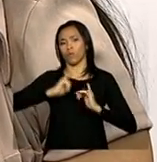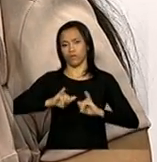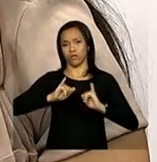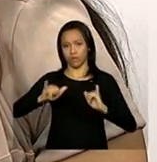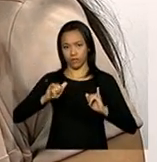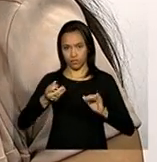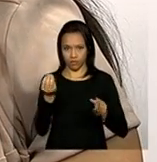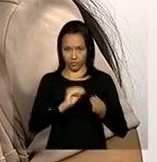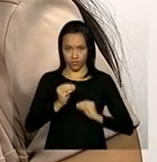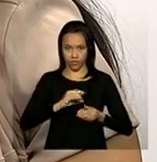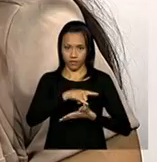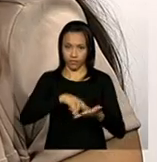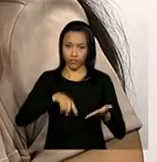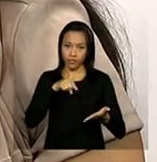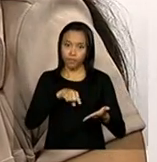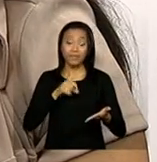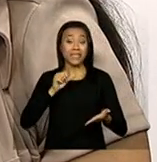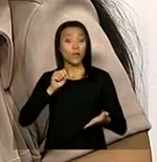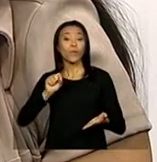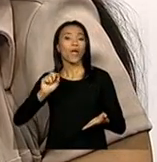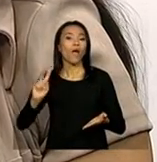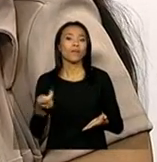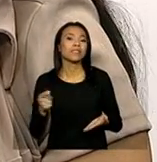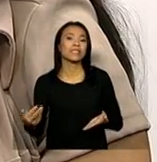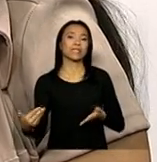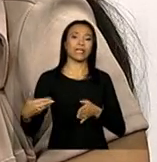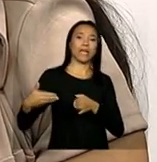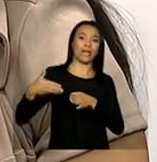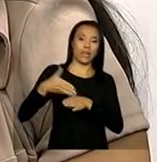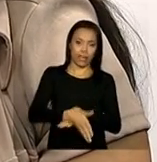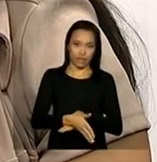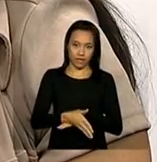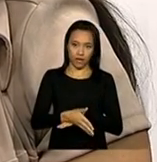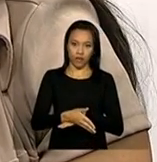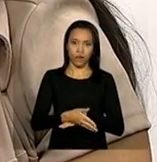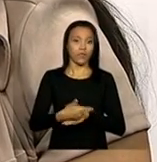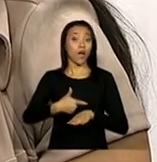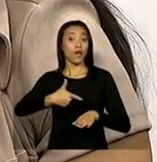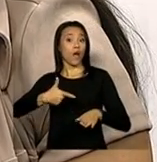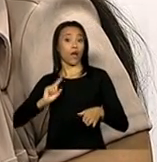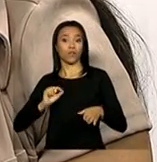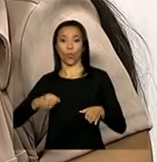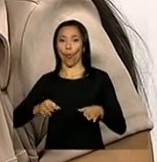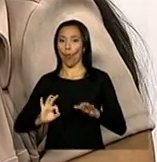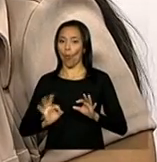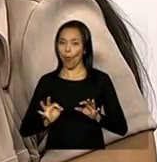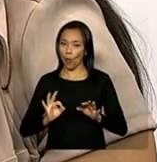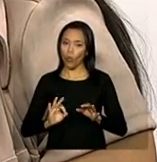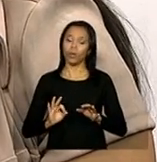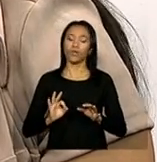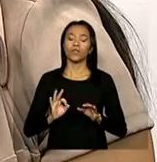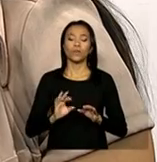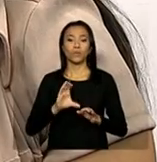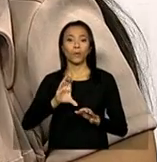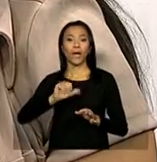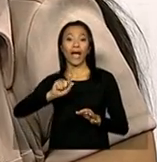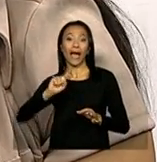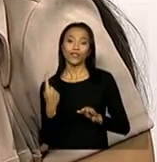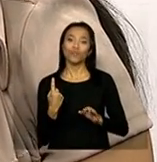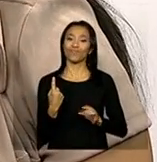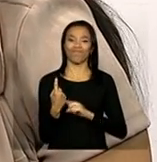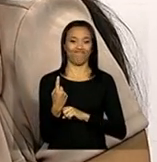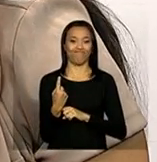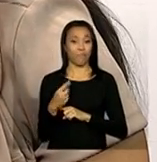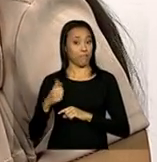O que acontece se o gestor entrar no aplicativo do Censo sem entrar antes no aplicativo do Cadastro Suas? Ele não